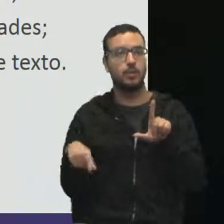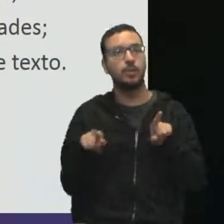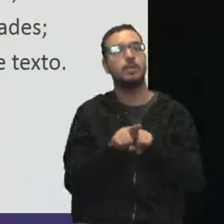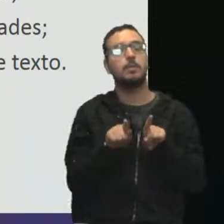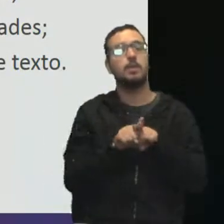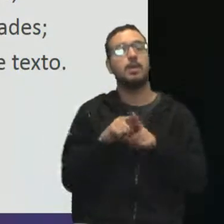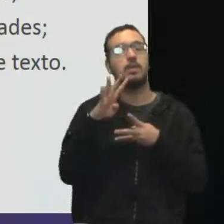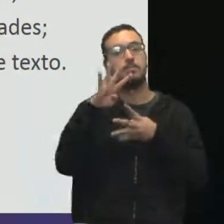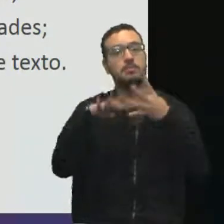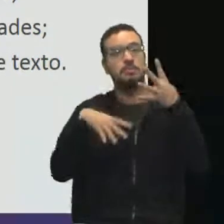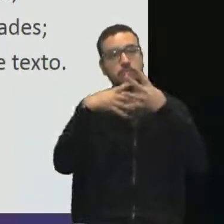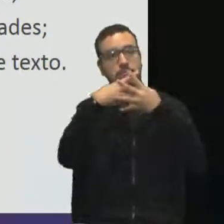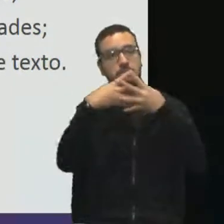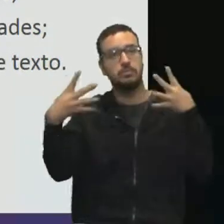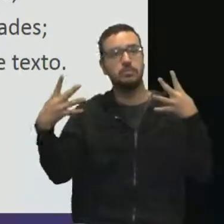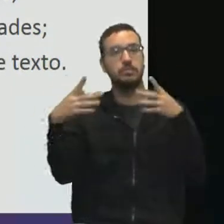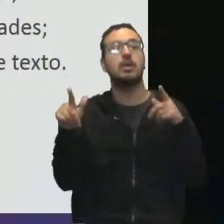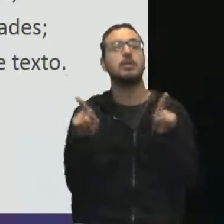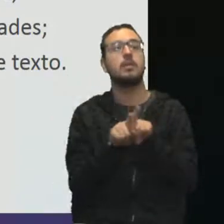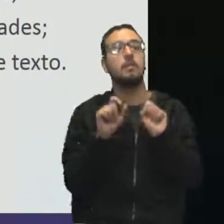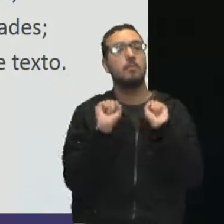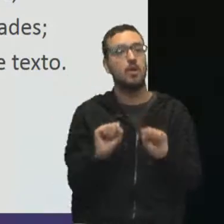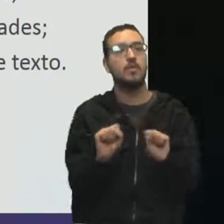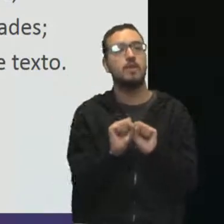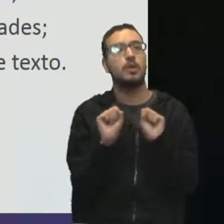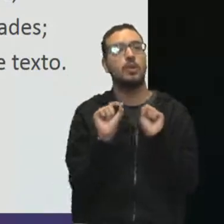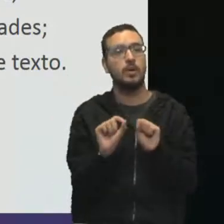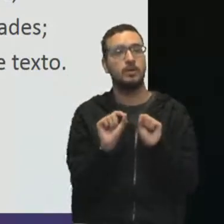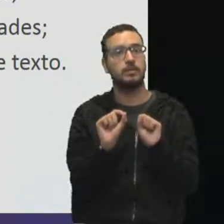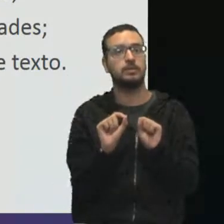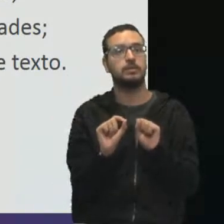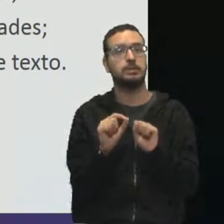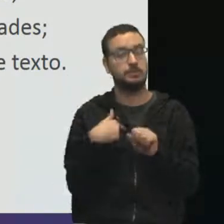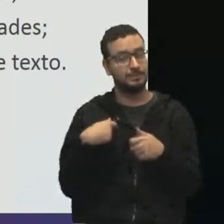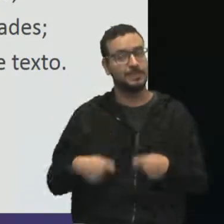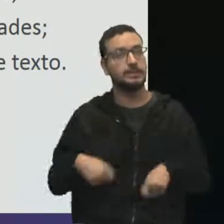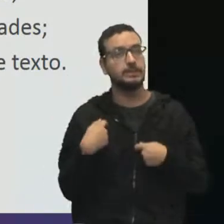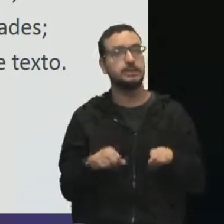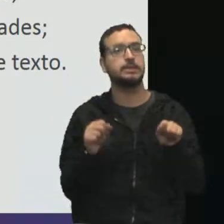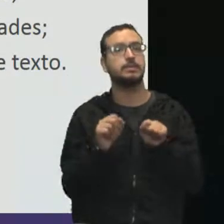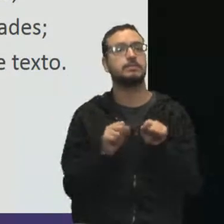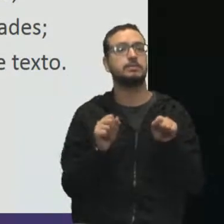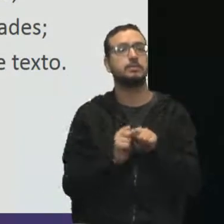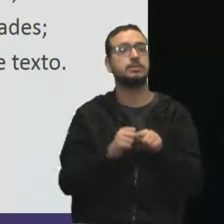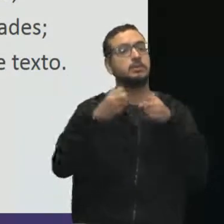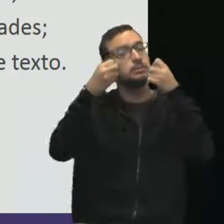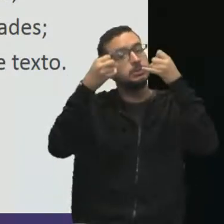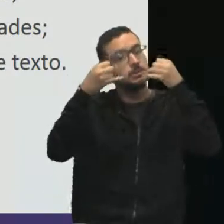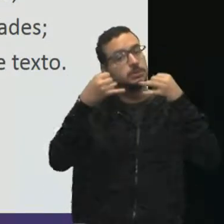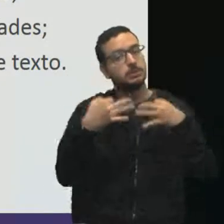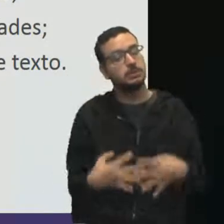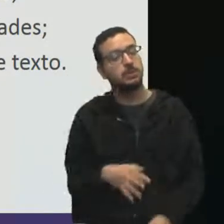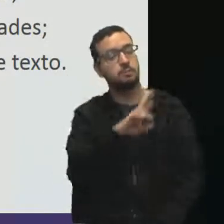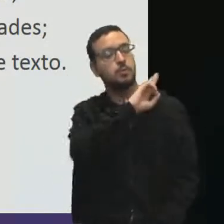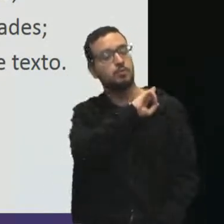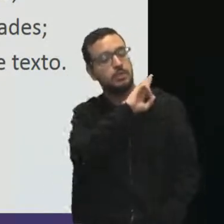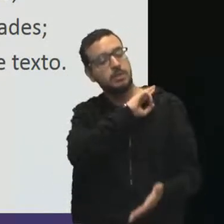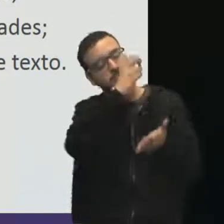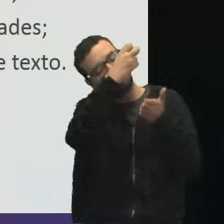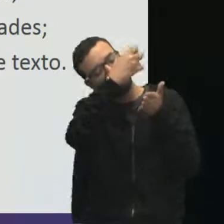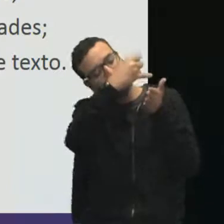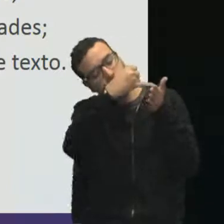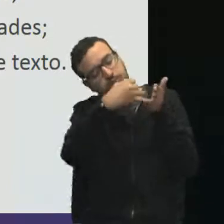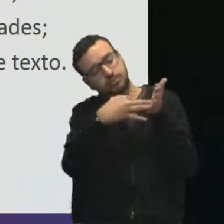gráficos matriciais. E também posso fazer, posso não, devo fazer uma descrição detalhada lá no projeto